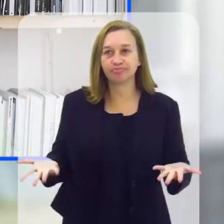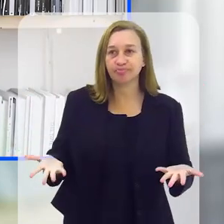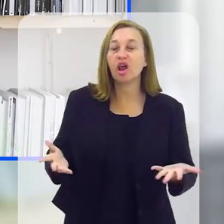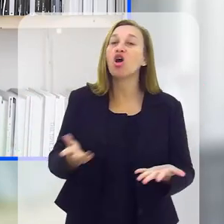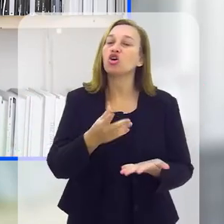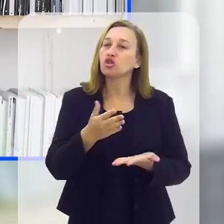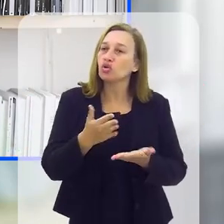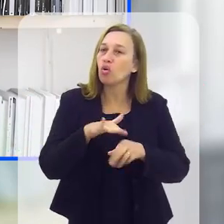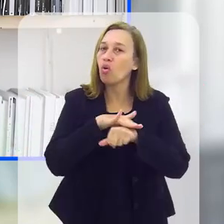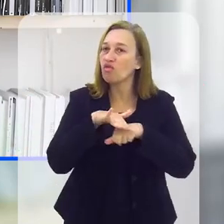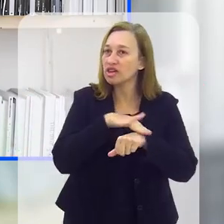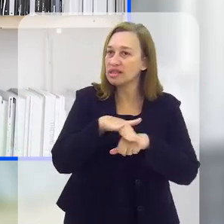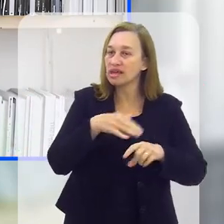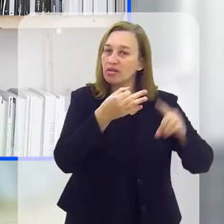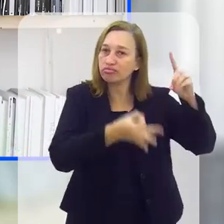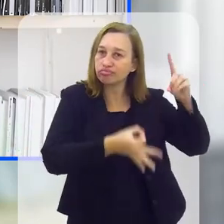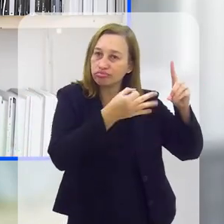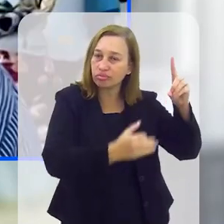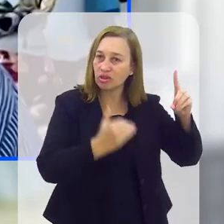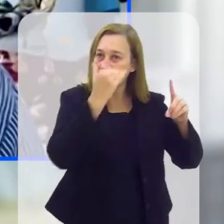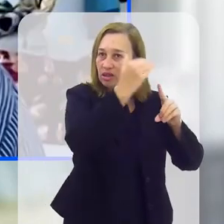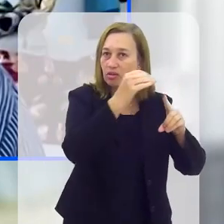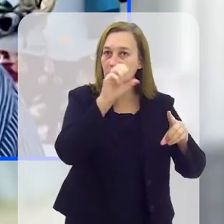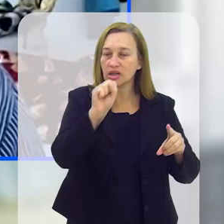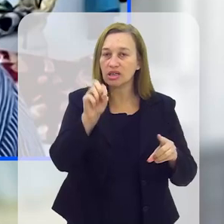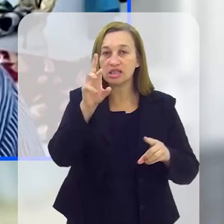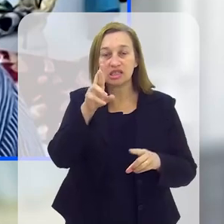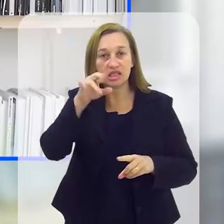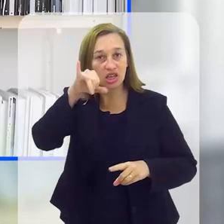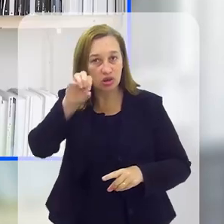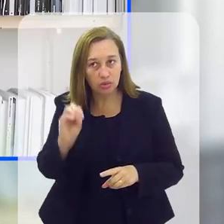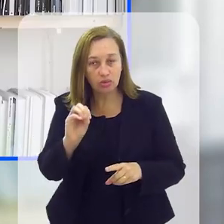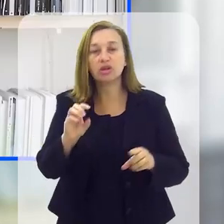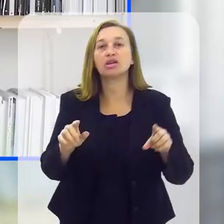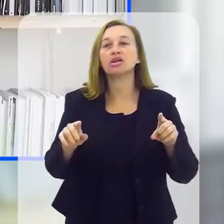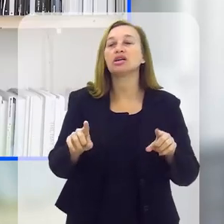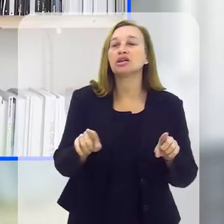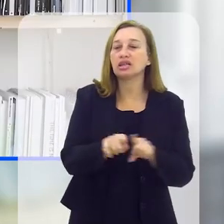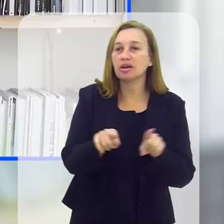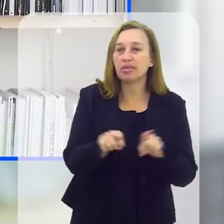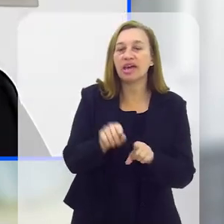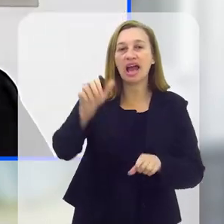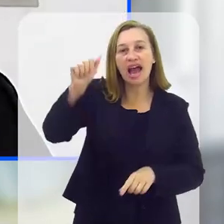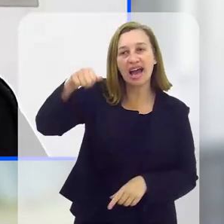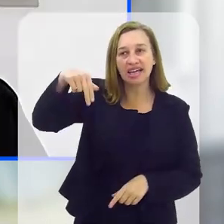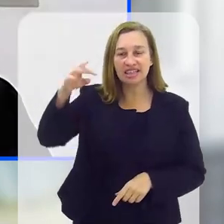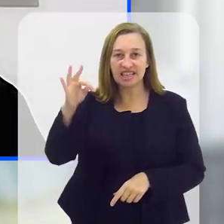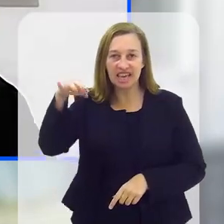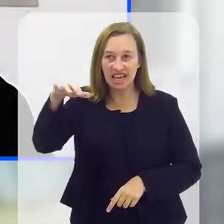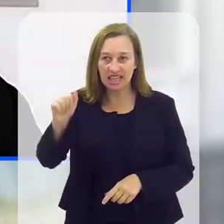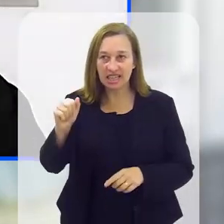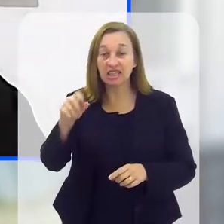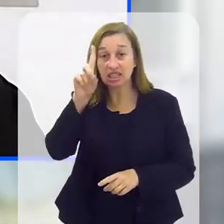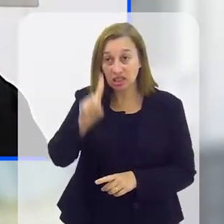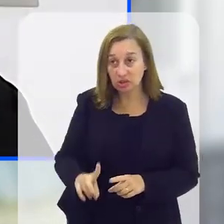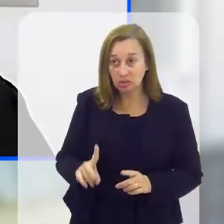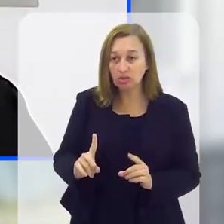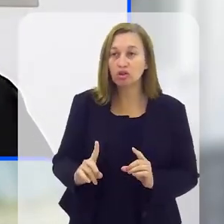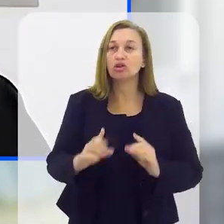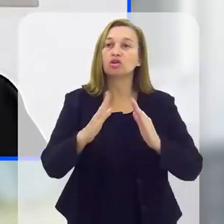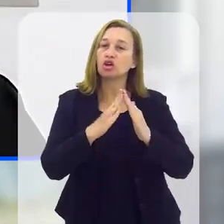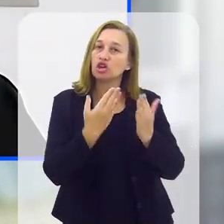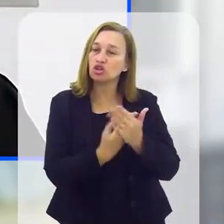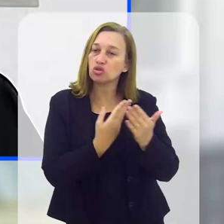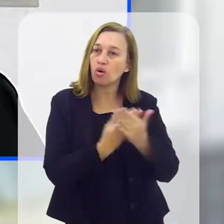Lemos de Brito. Vamos conversar com o desembargador Ciro Darlan sobre esses projetos e também com Anitta de Alvarenga, diretora do